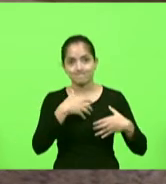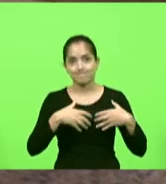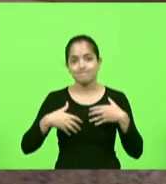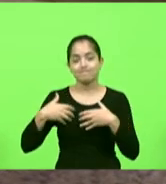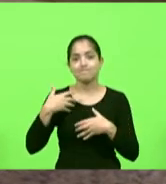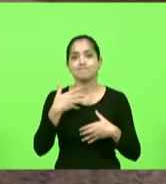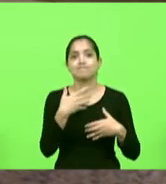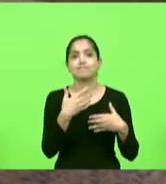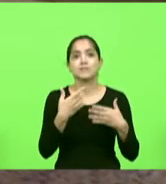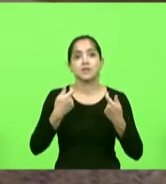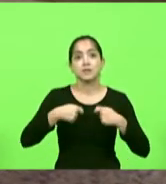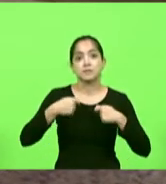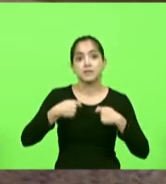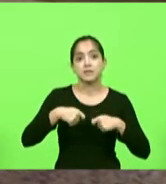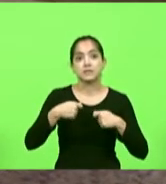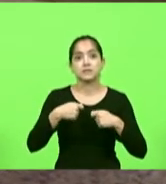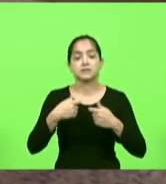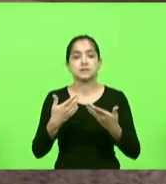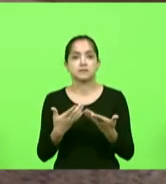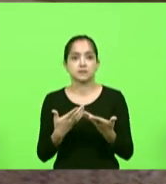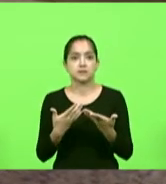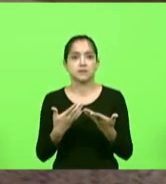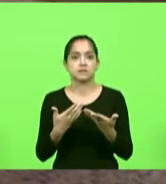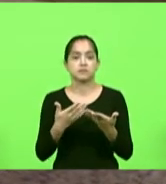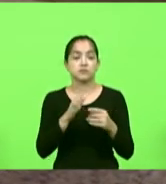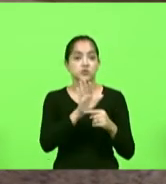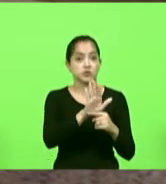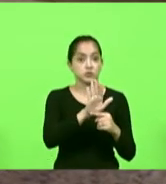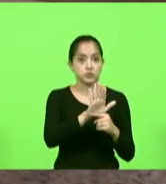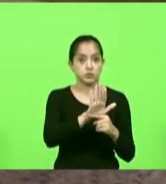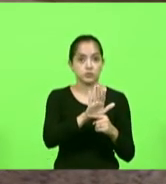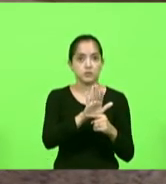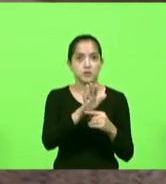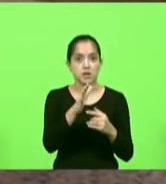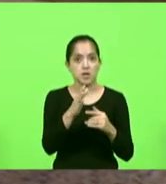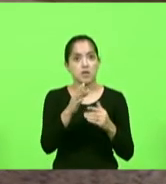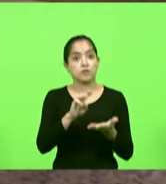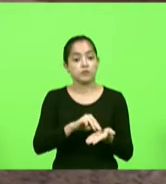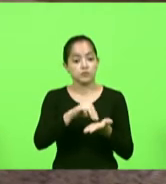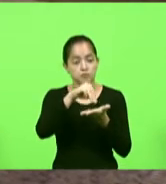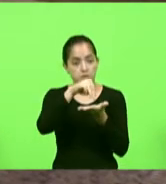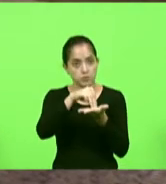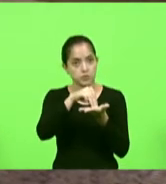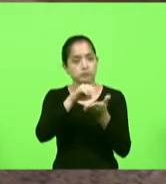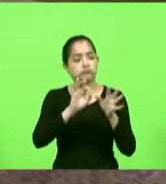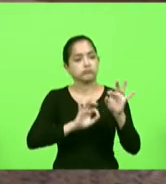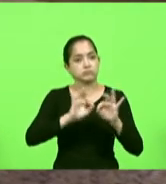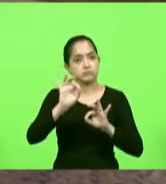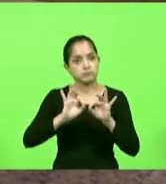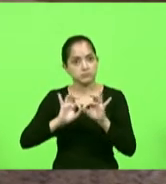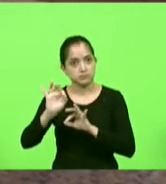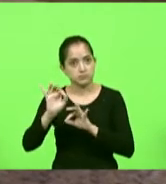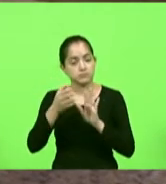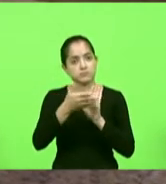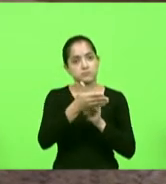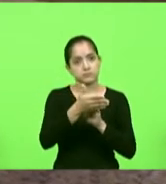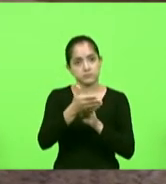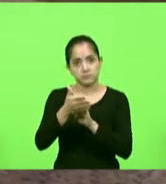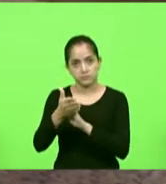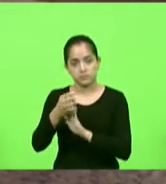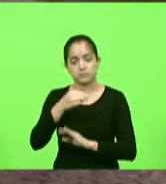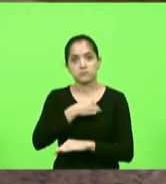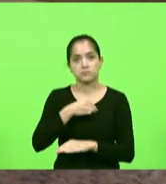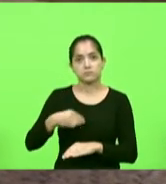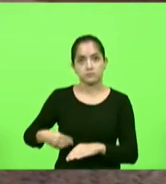espiritualmente emocionalmente então eu fiz uma moção parabenizando o ministro